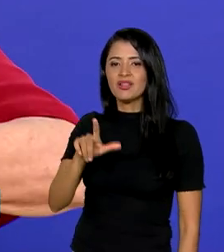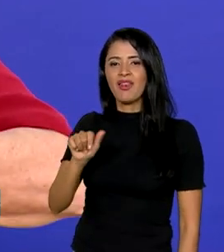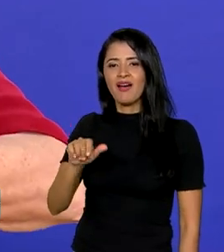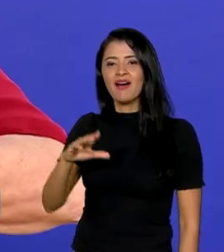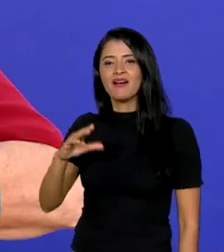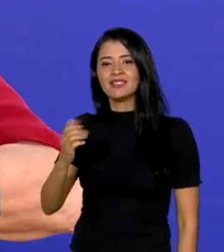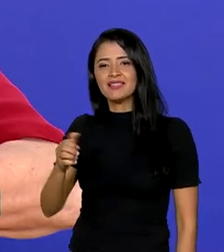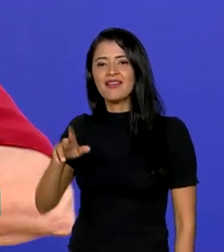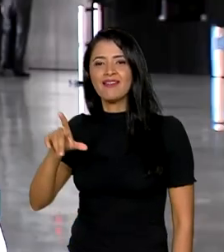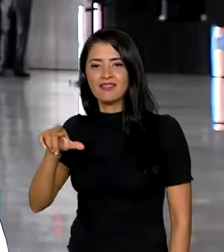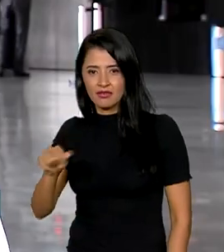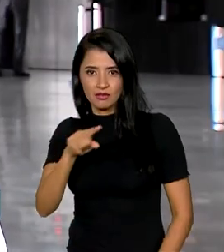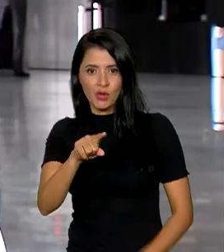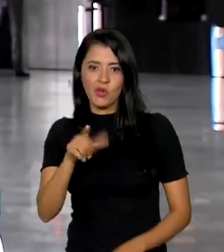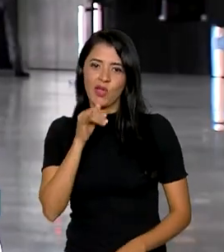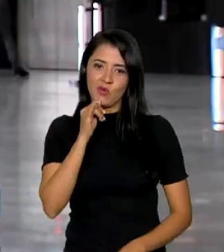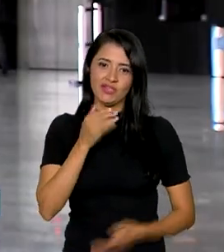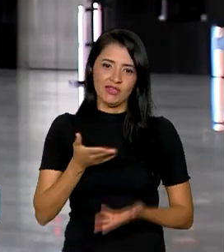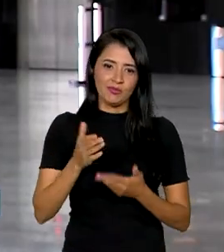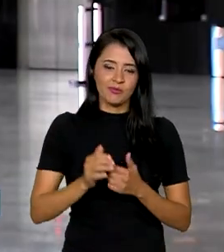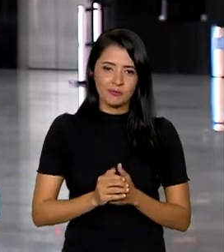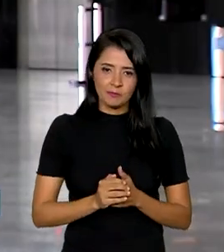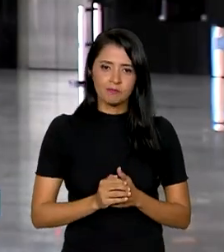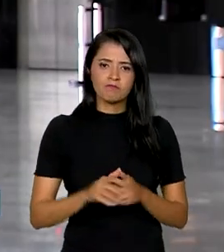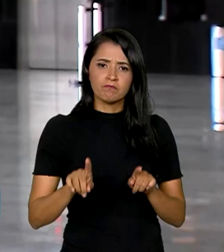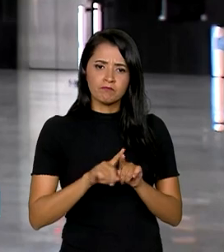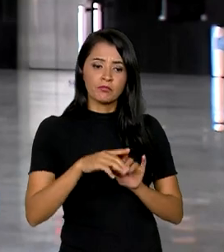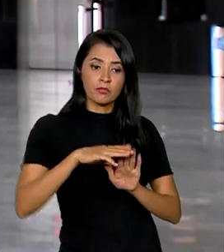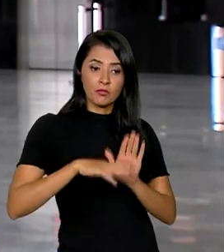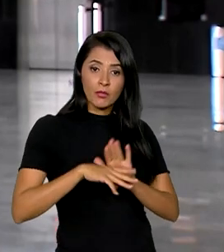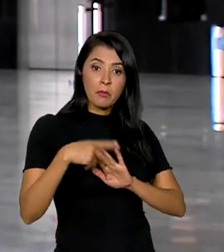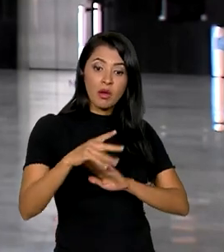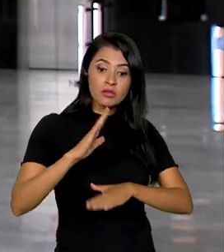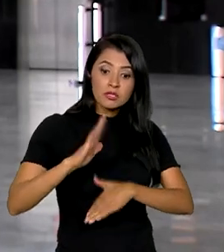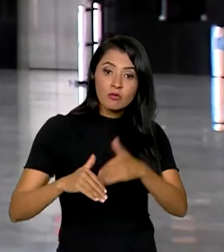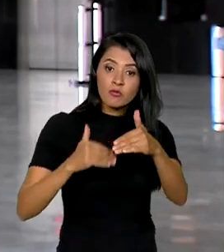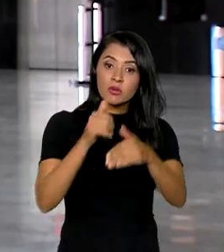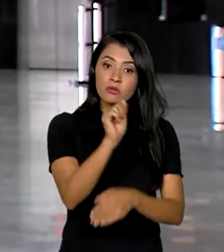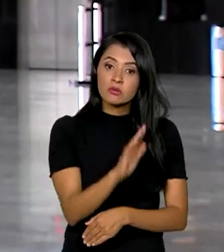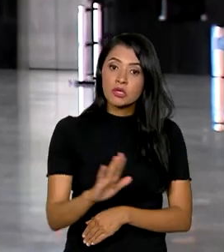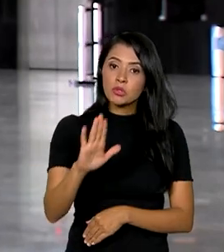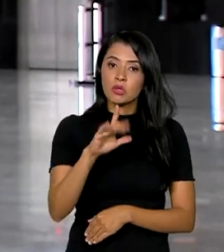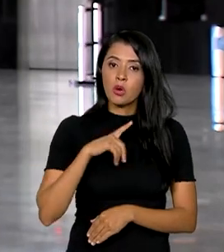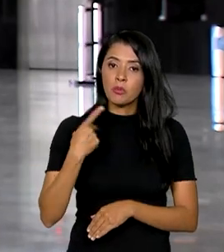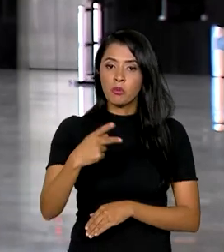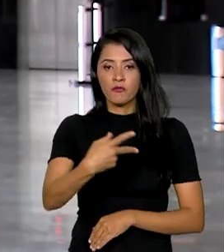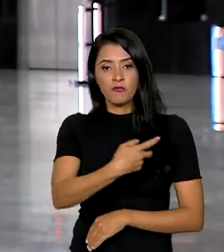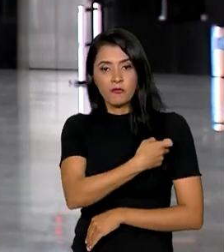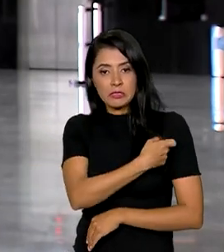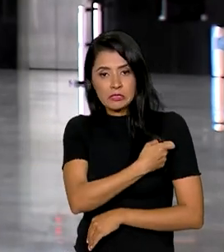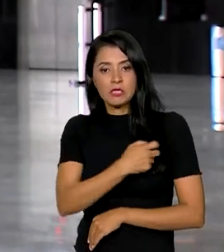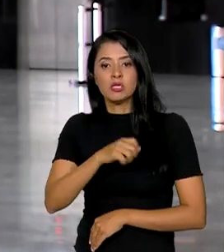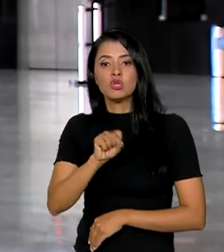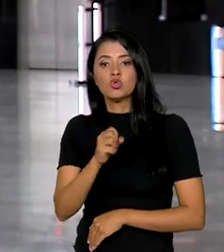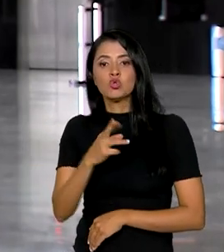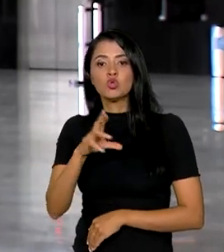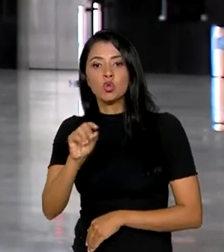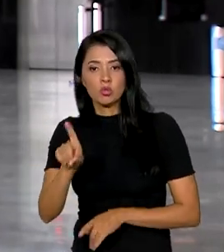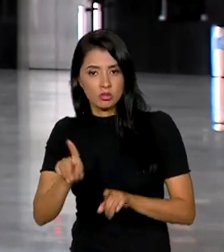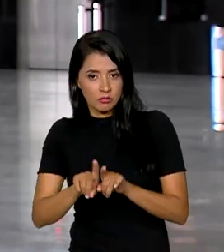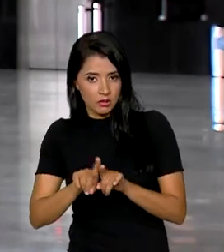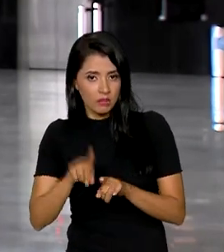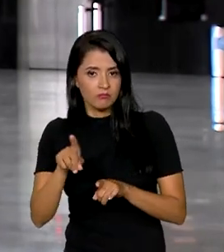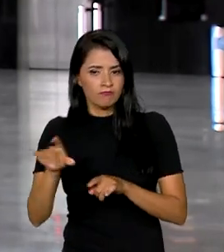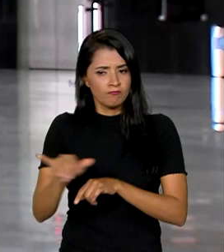exemplo dessa articulação. Além de prever programas para o desenvolvimento nacional de vacinas e soros, a estratégia vai